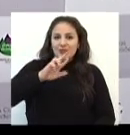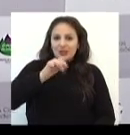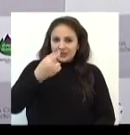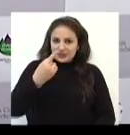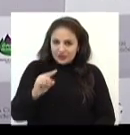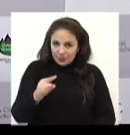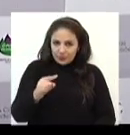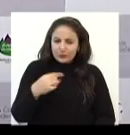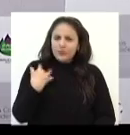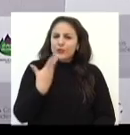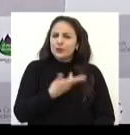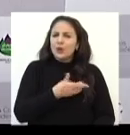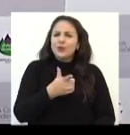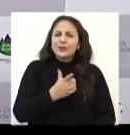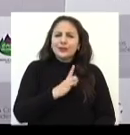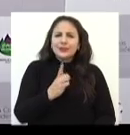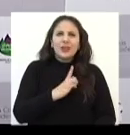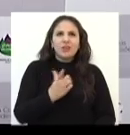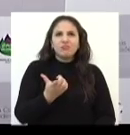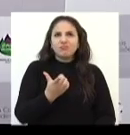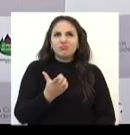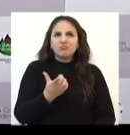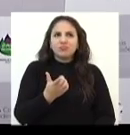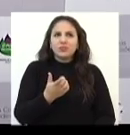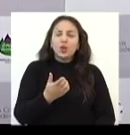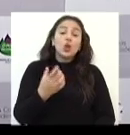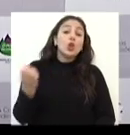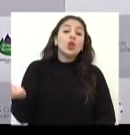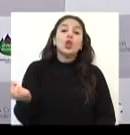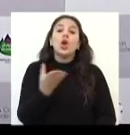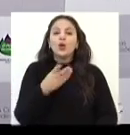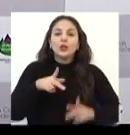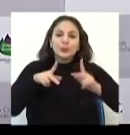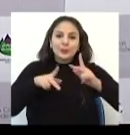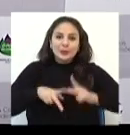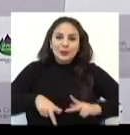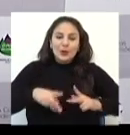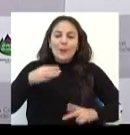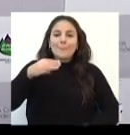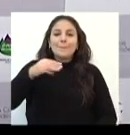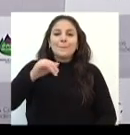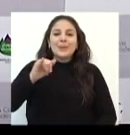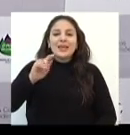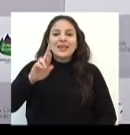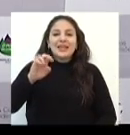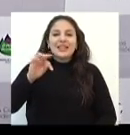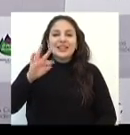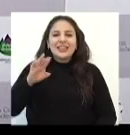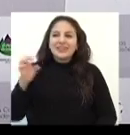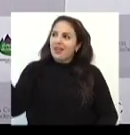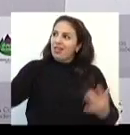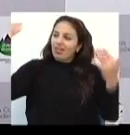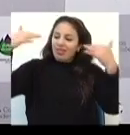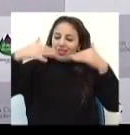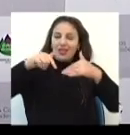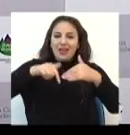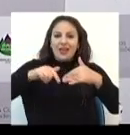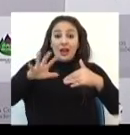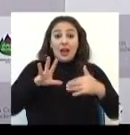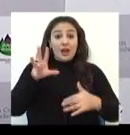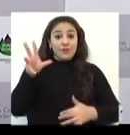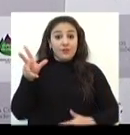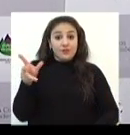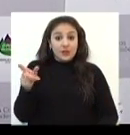onde temos em voga os nossos novos migrantes, que a gente chama, que são os migrantes